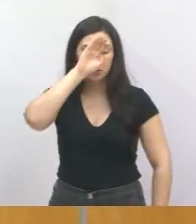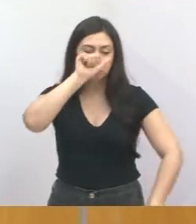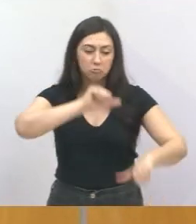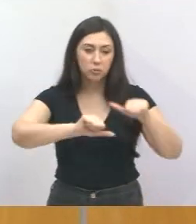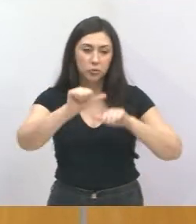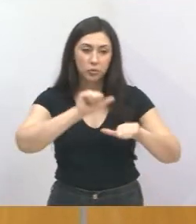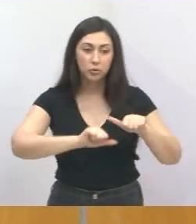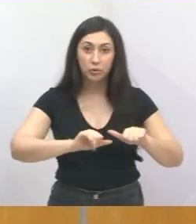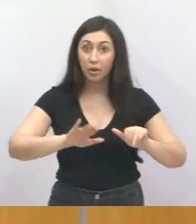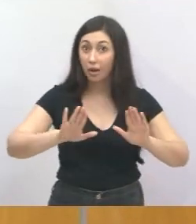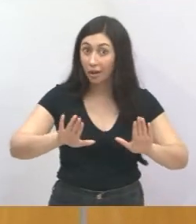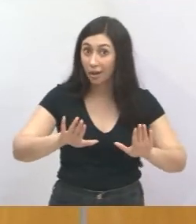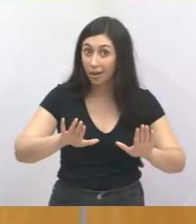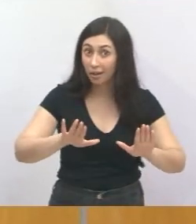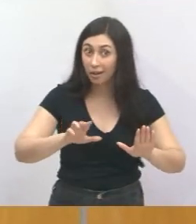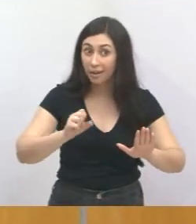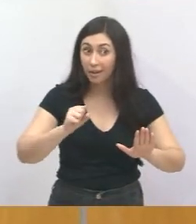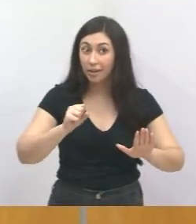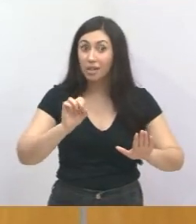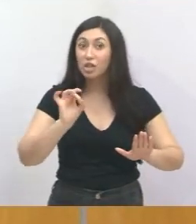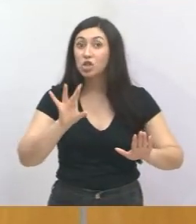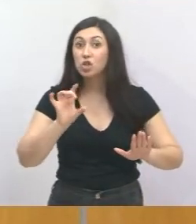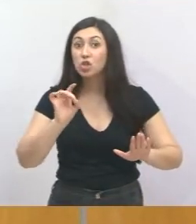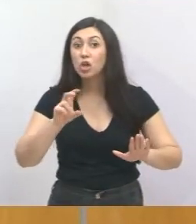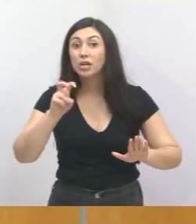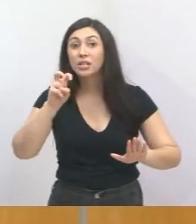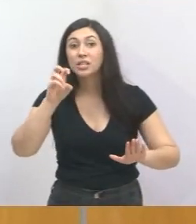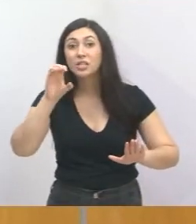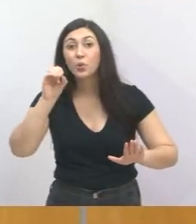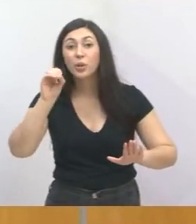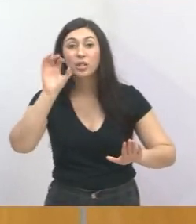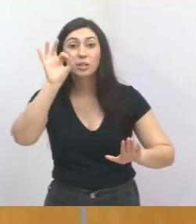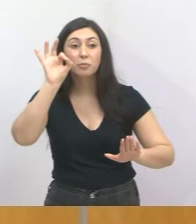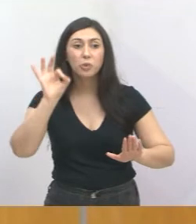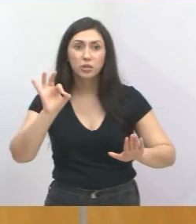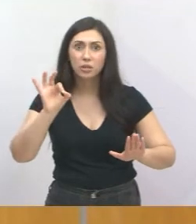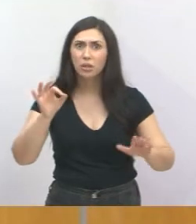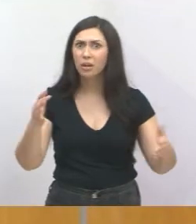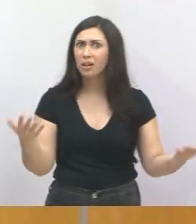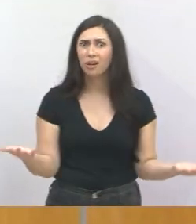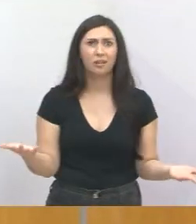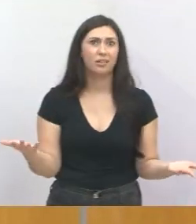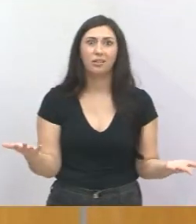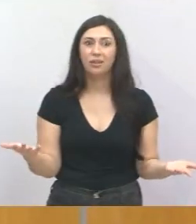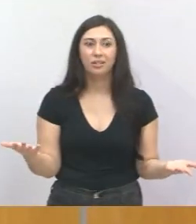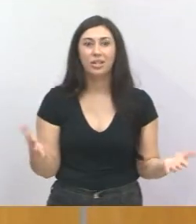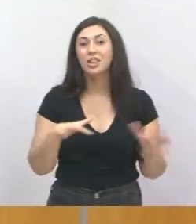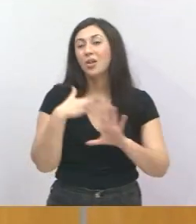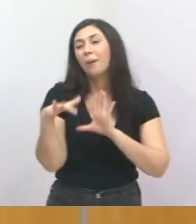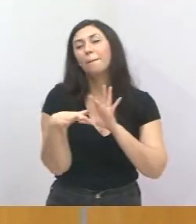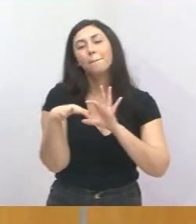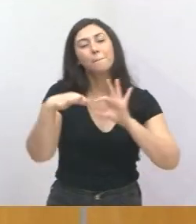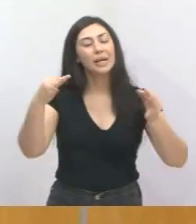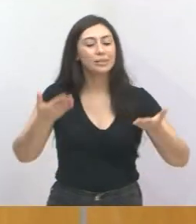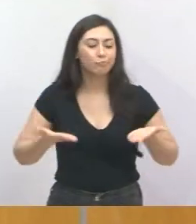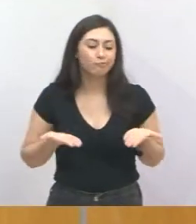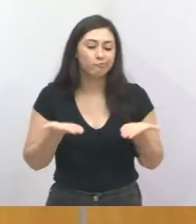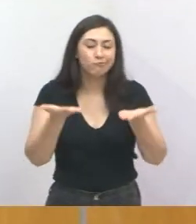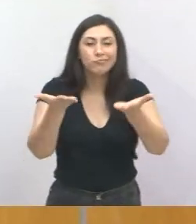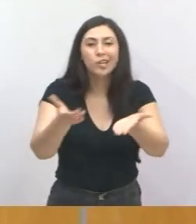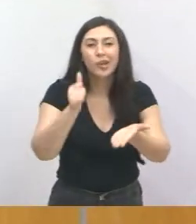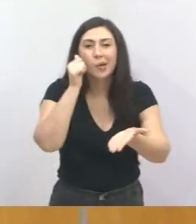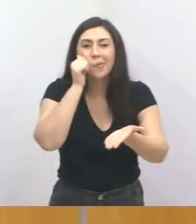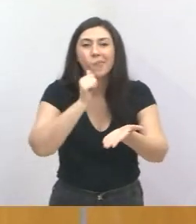ficaram, pasmem, 50% do benefício. Se é o presente que o presidente deu às